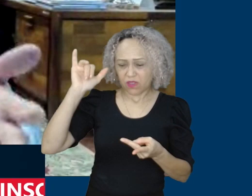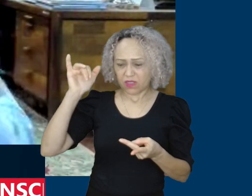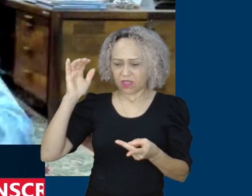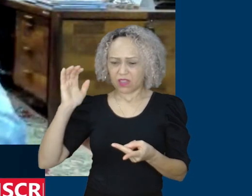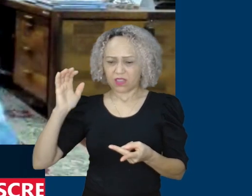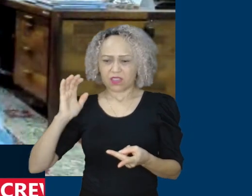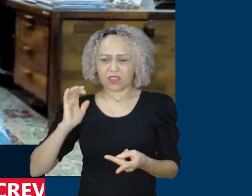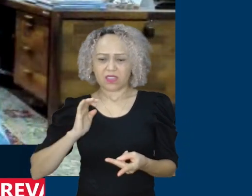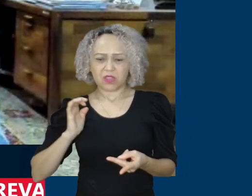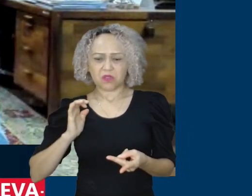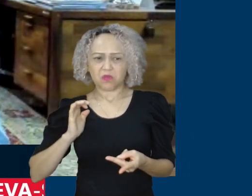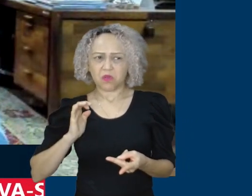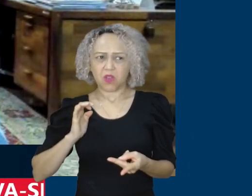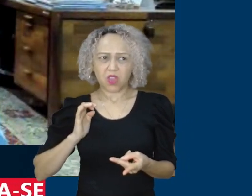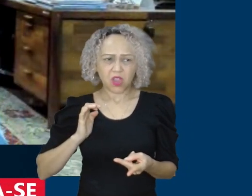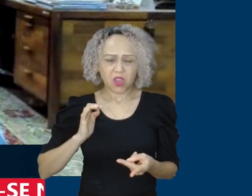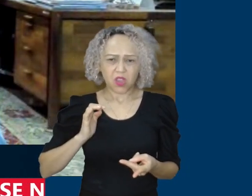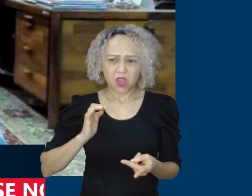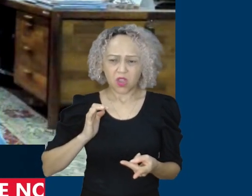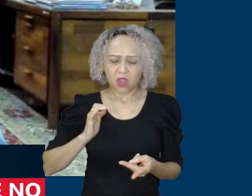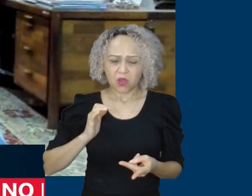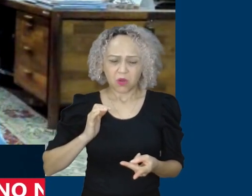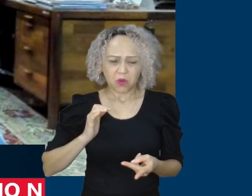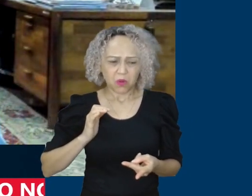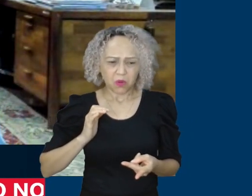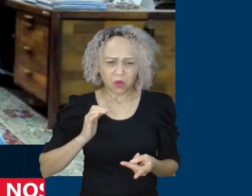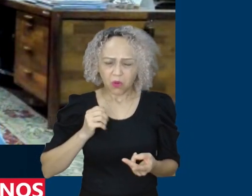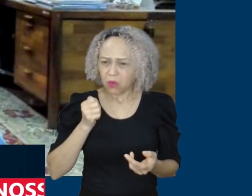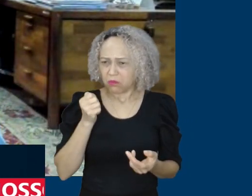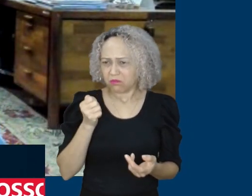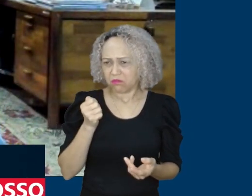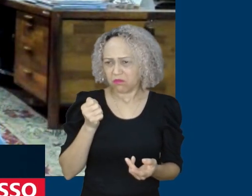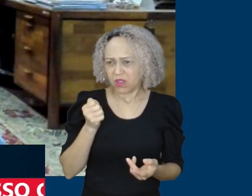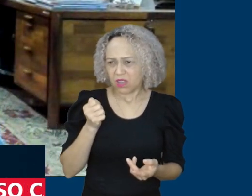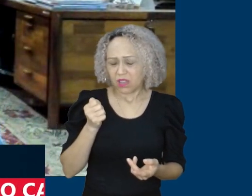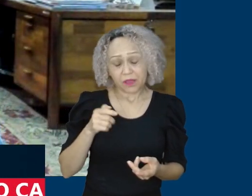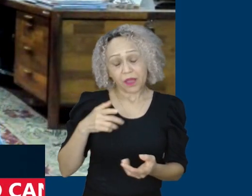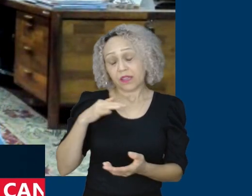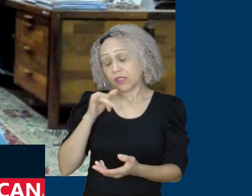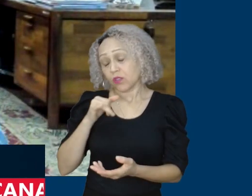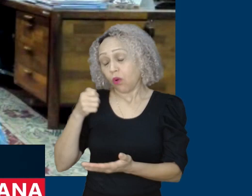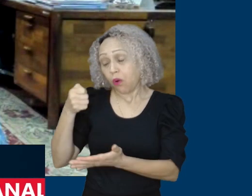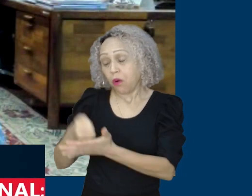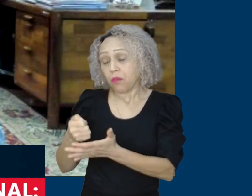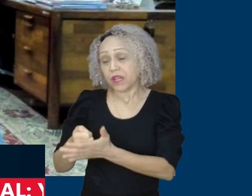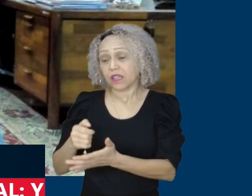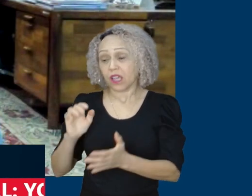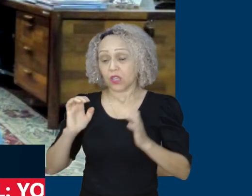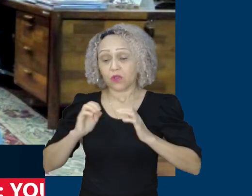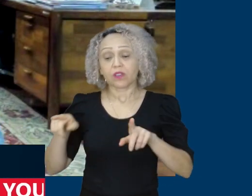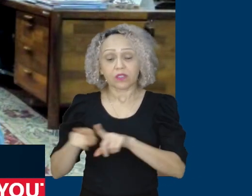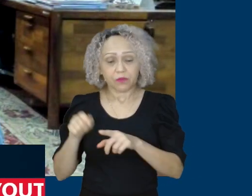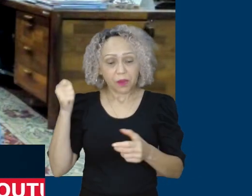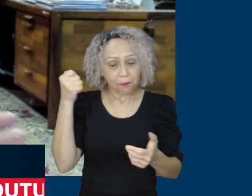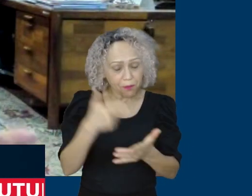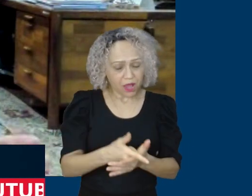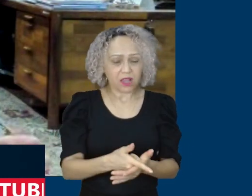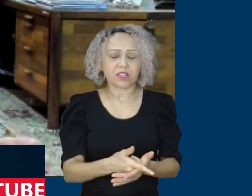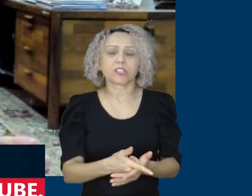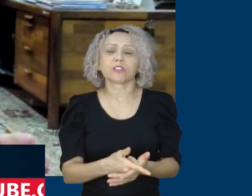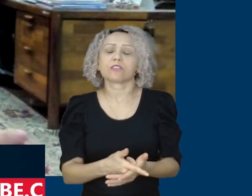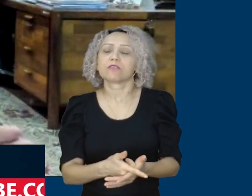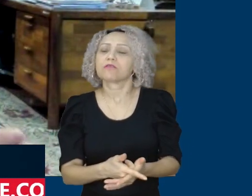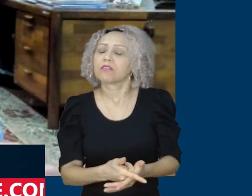mecanismo de decisões do CARF, tudo isso leva a uma situação onde a economia brasileira se fortalece e cresce. A